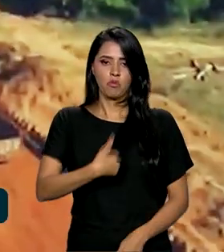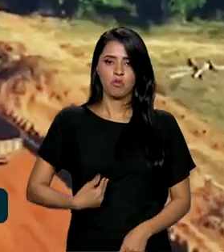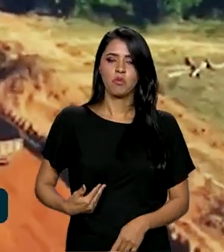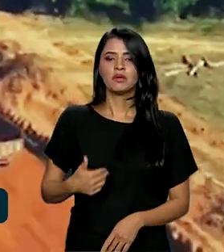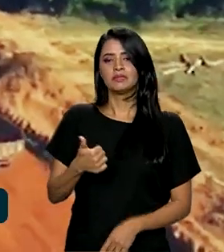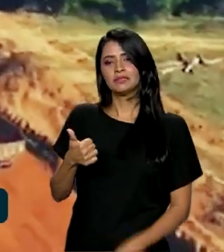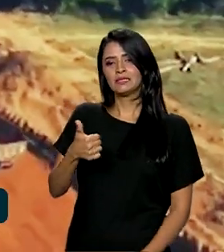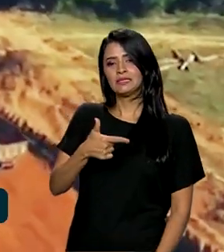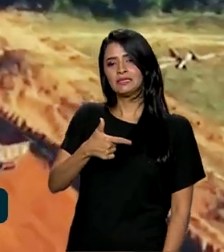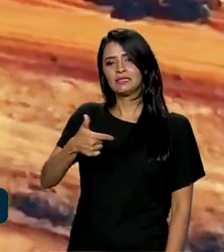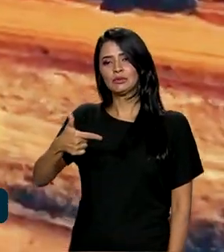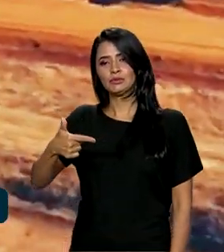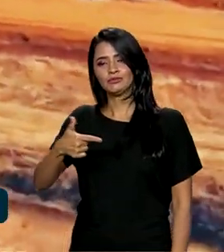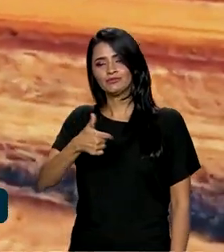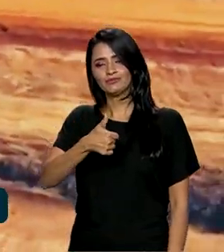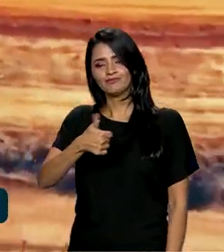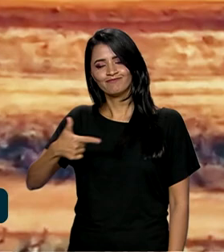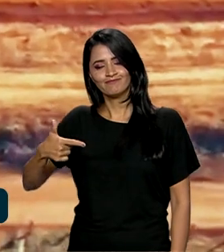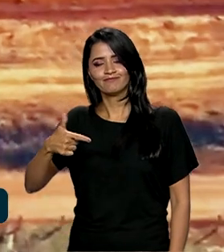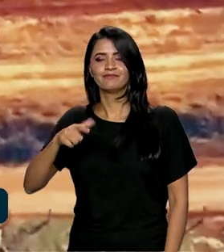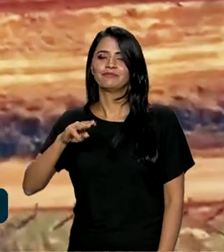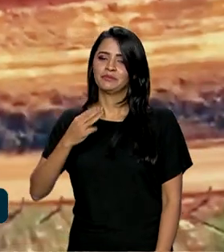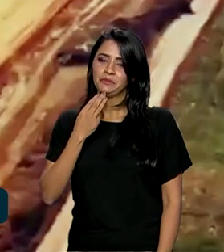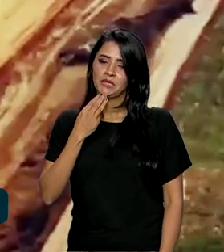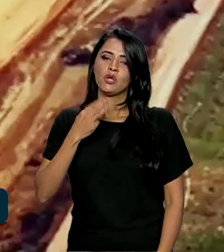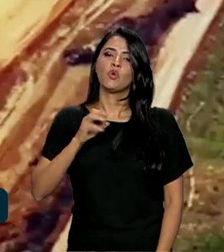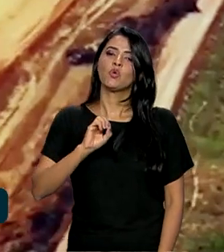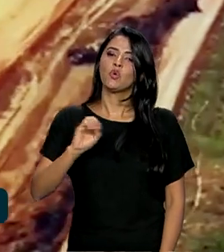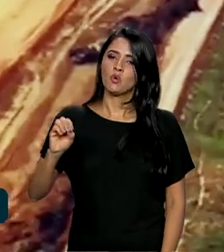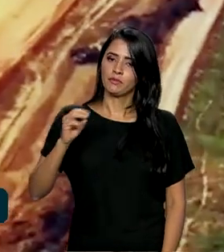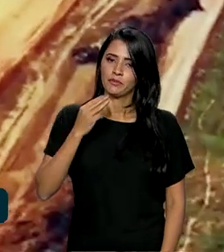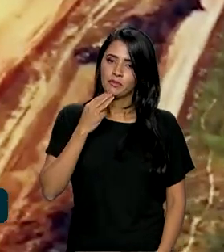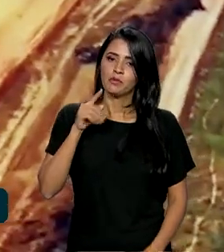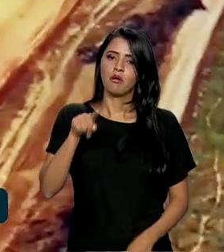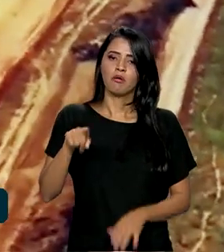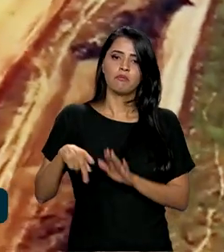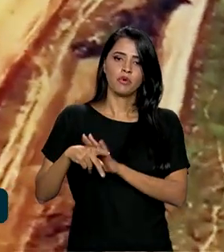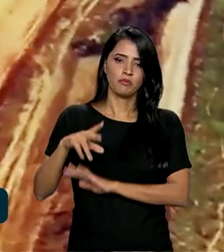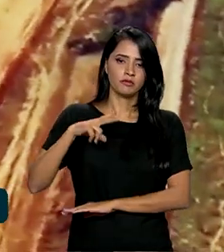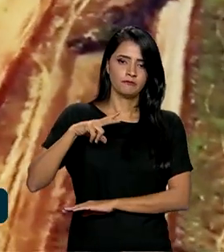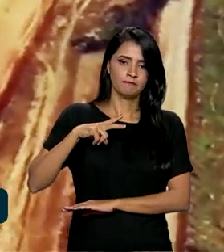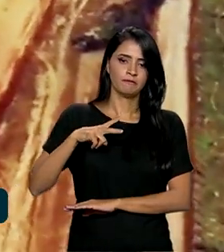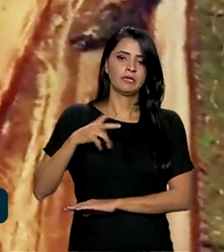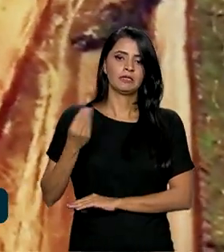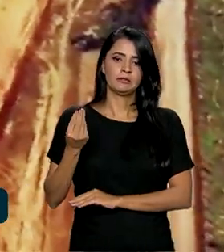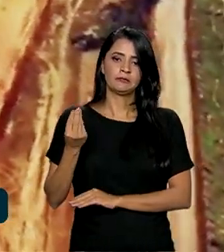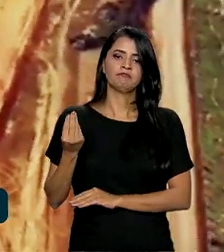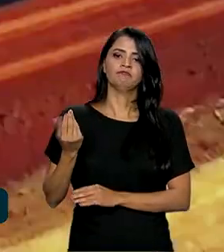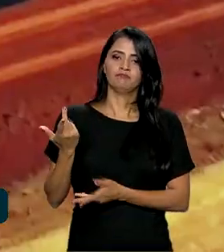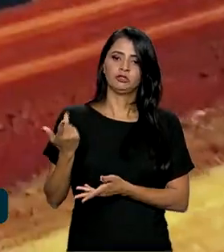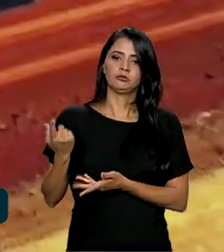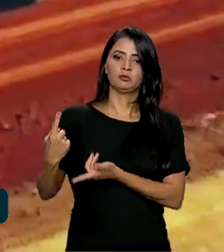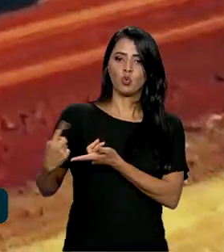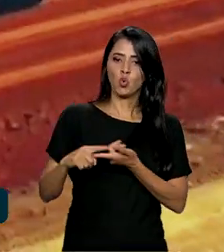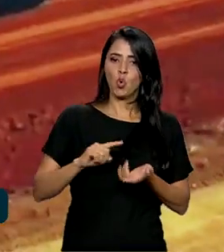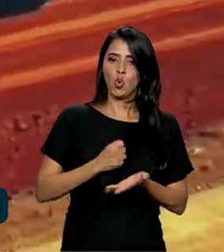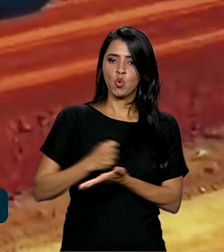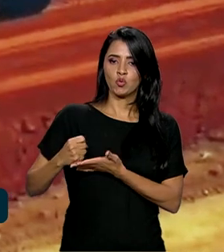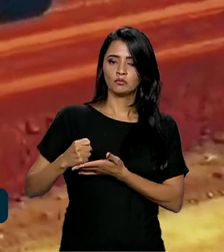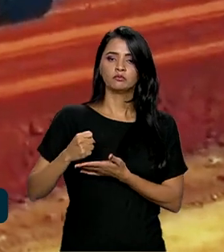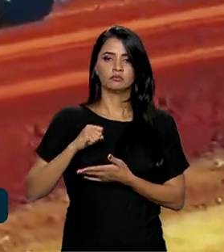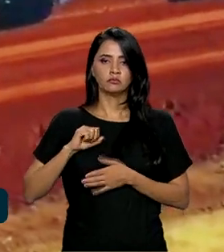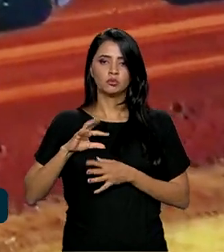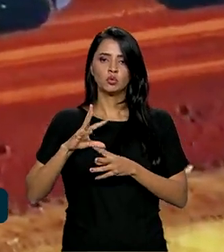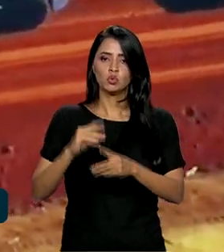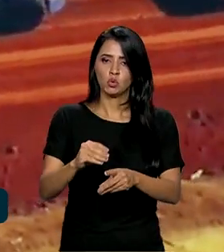bilhões e 800 milhões de reais virão da iniciativa privada por meio de concessões. Ao todo, estão